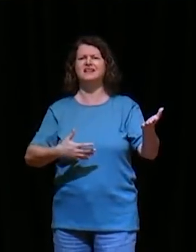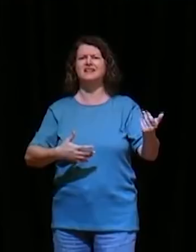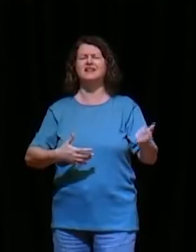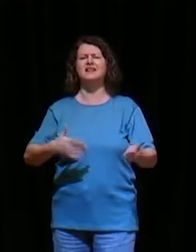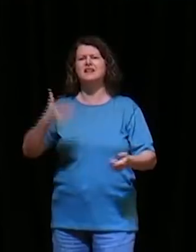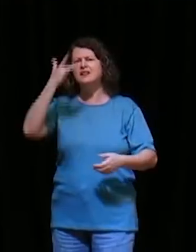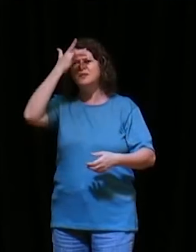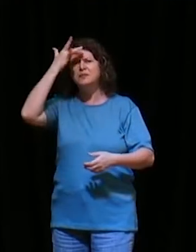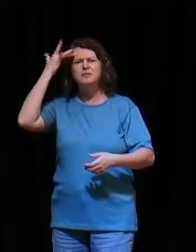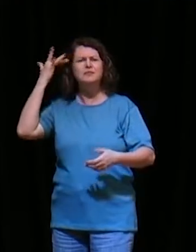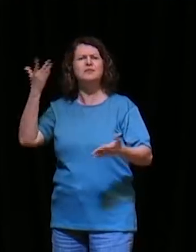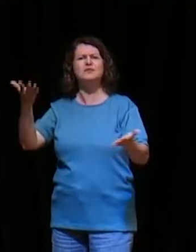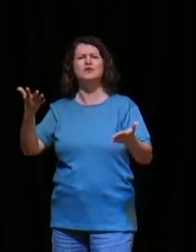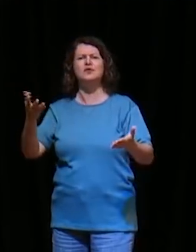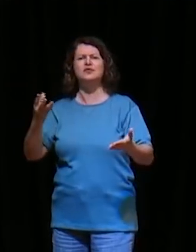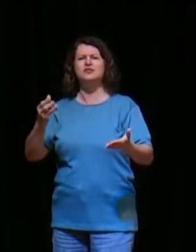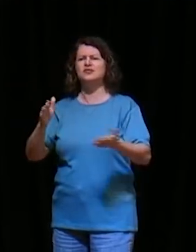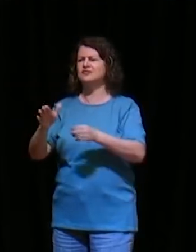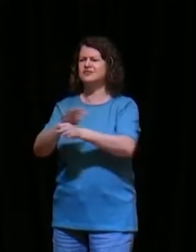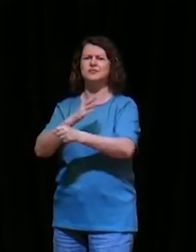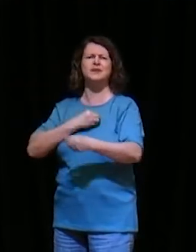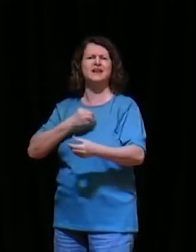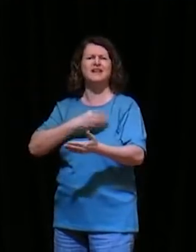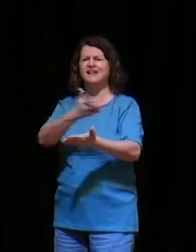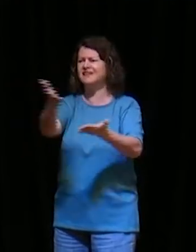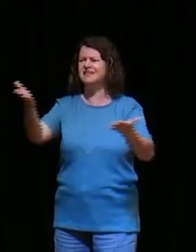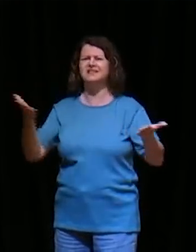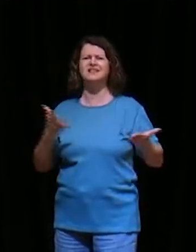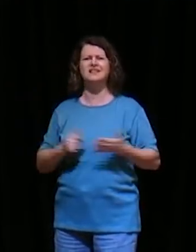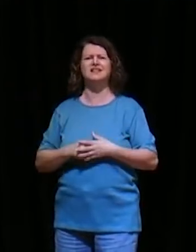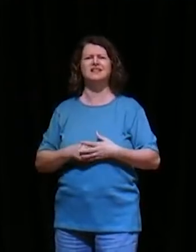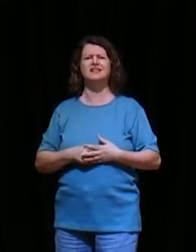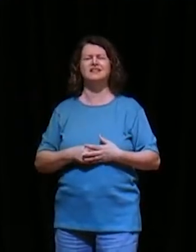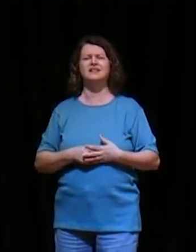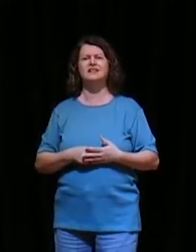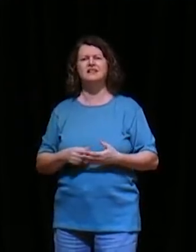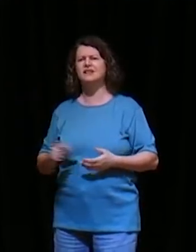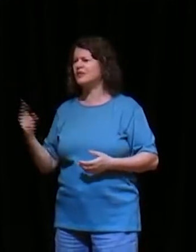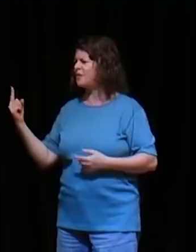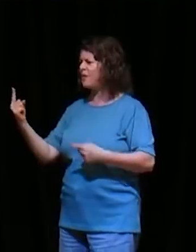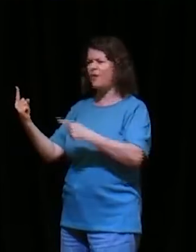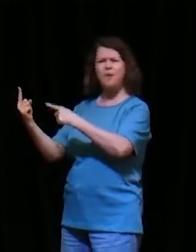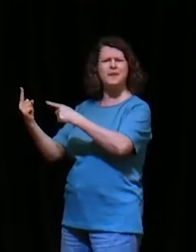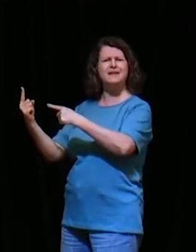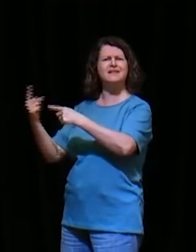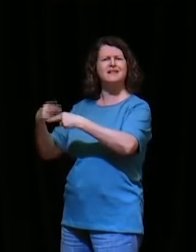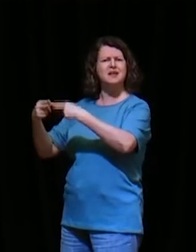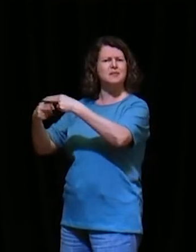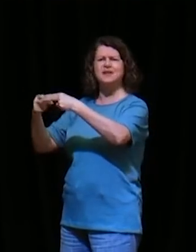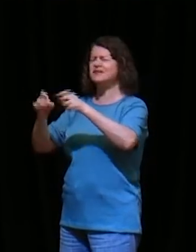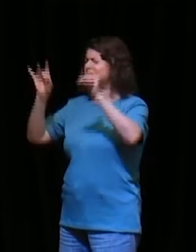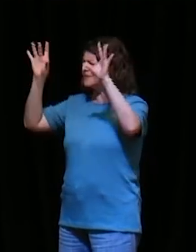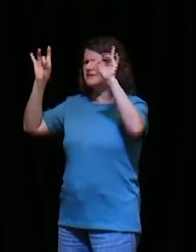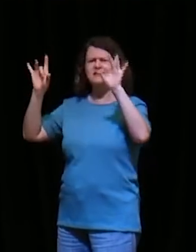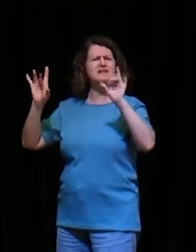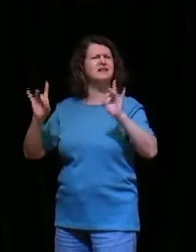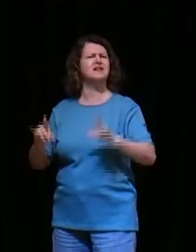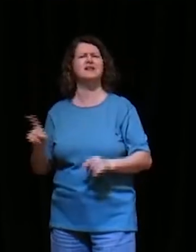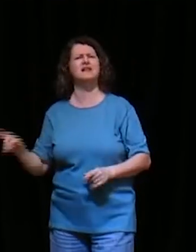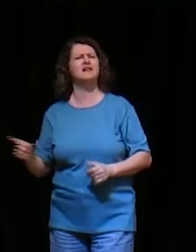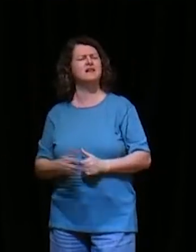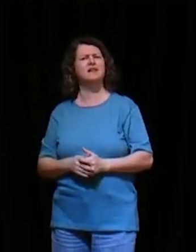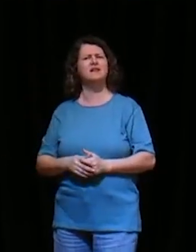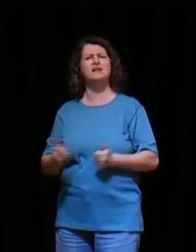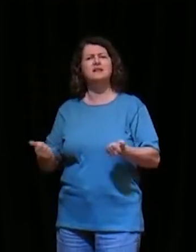trazer, para dentro da cidade, apenas o povo santo do Senhor, esse é um homem extraordinário, e que ele fala para mim, para você, a respeito da, de